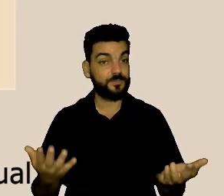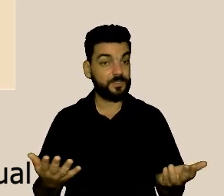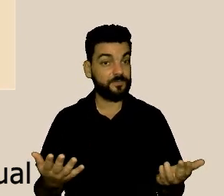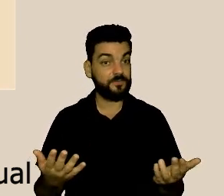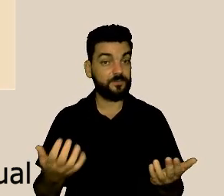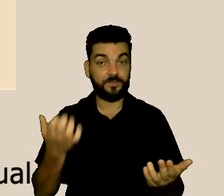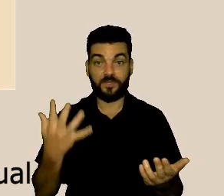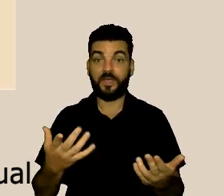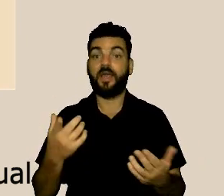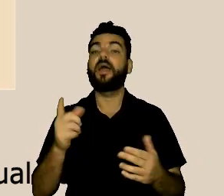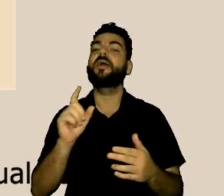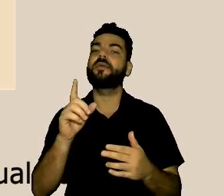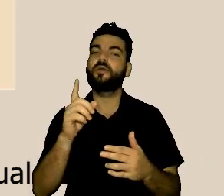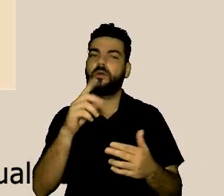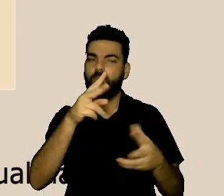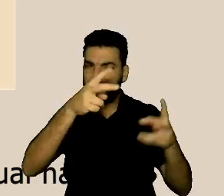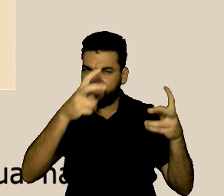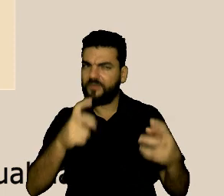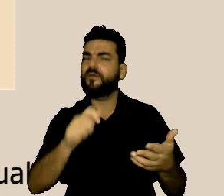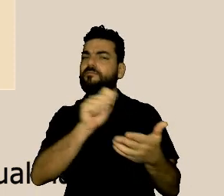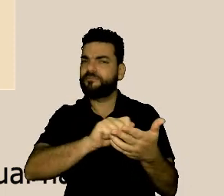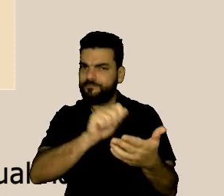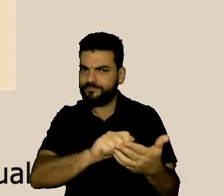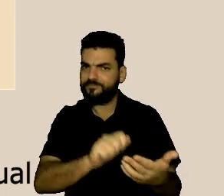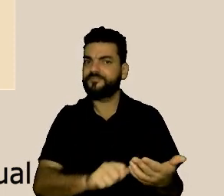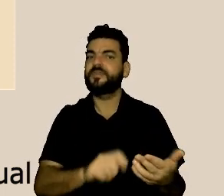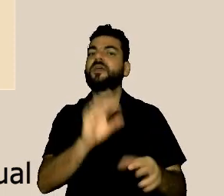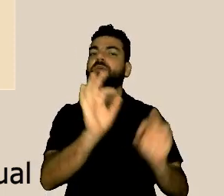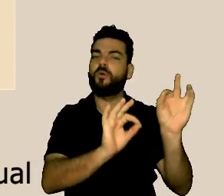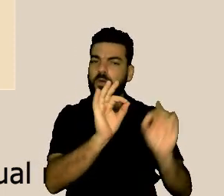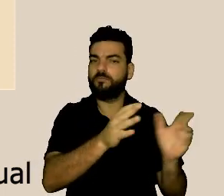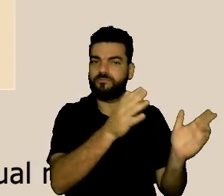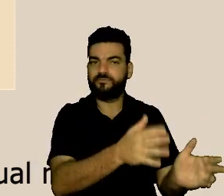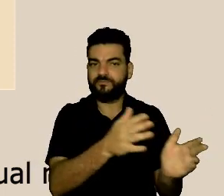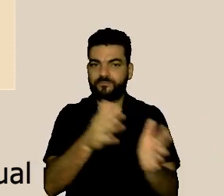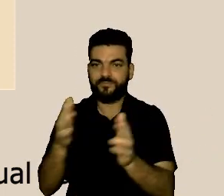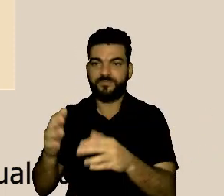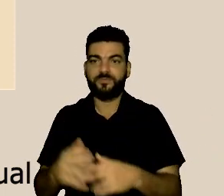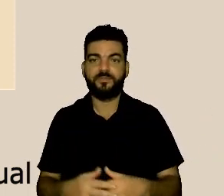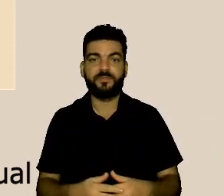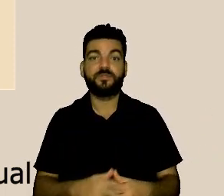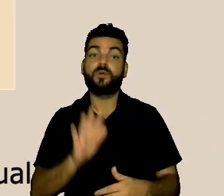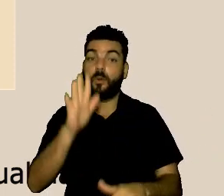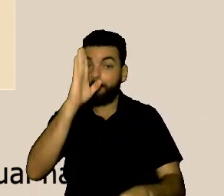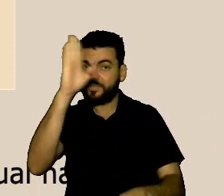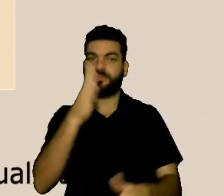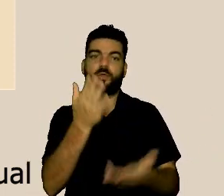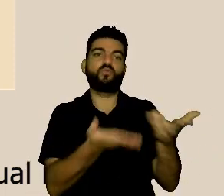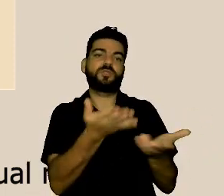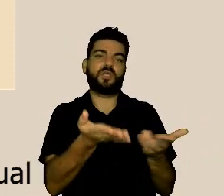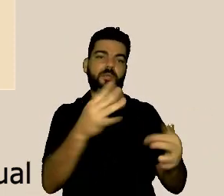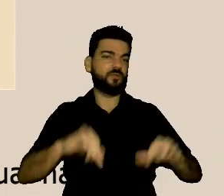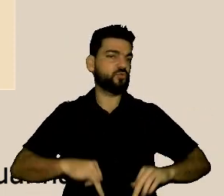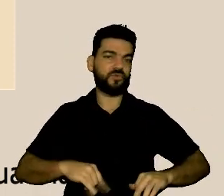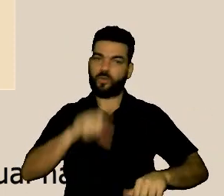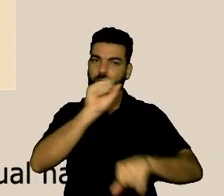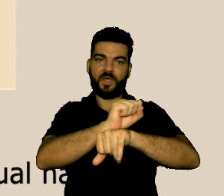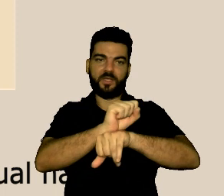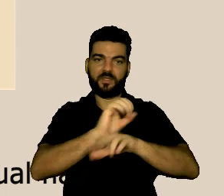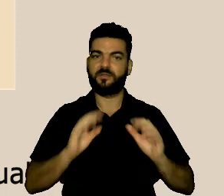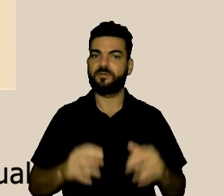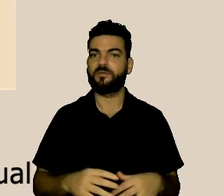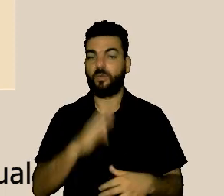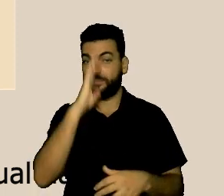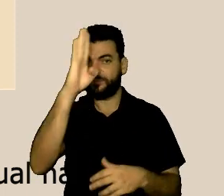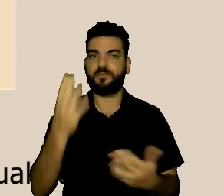faz os devidos encaminhamento. Primeiramente, a gente tem que tirar a pessoa daquele quadro dela de sofrimento. A nossa primeira